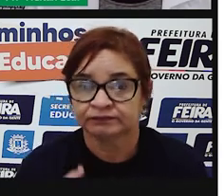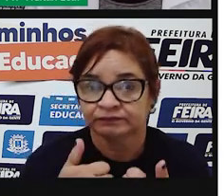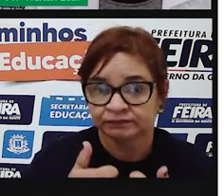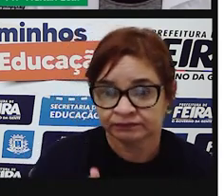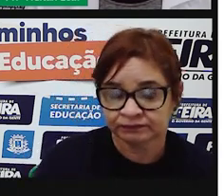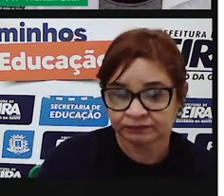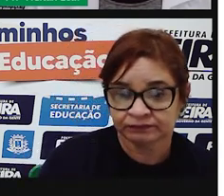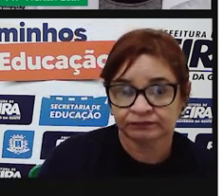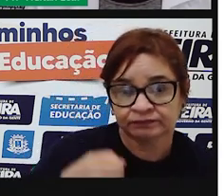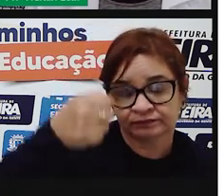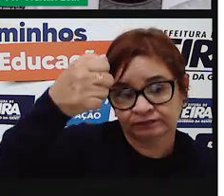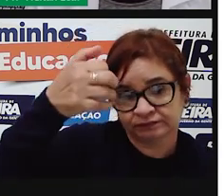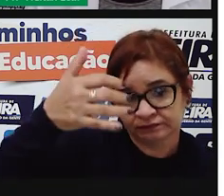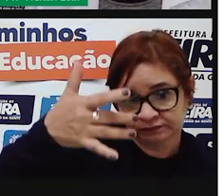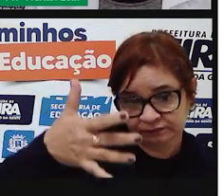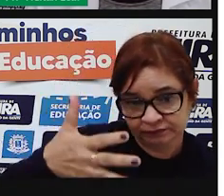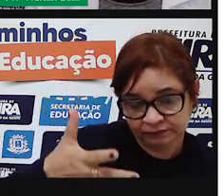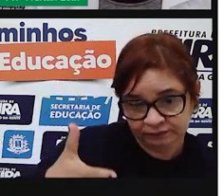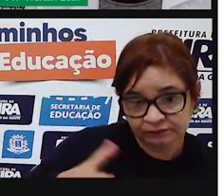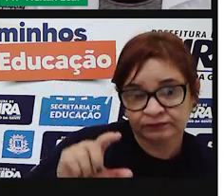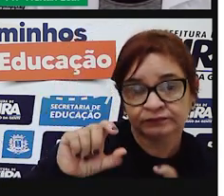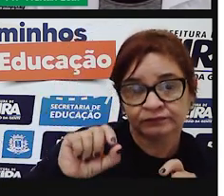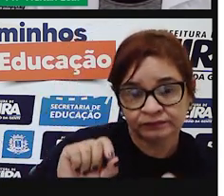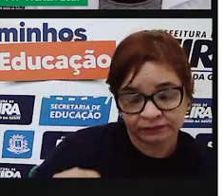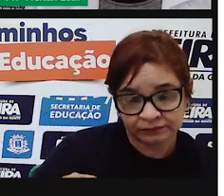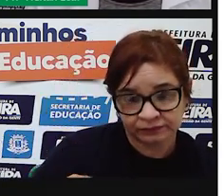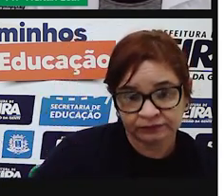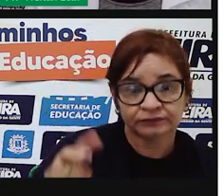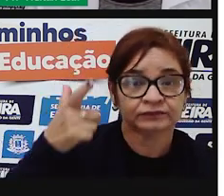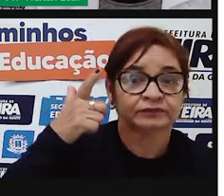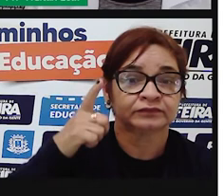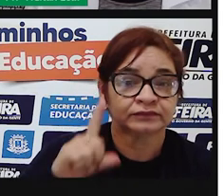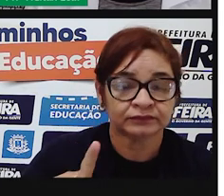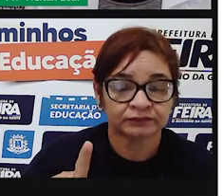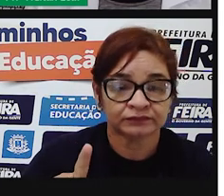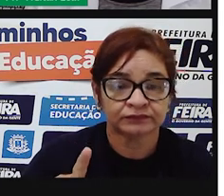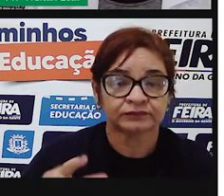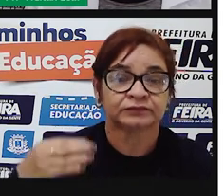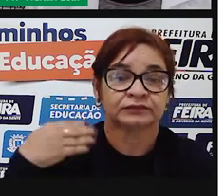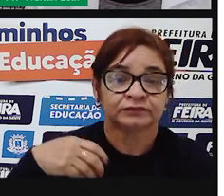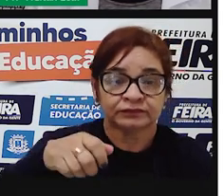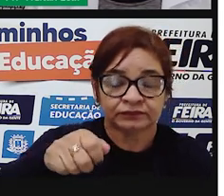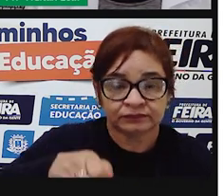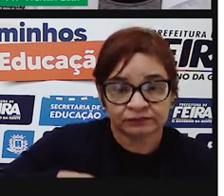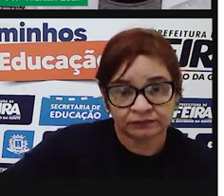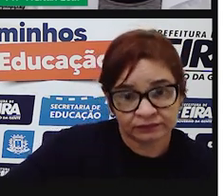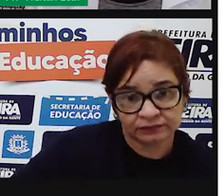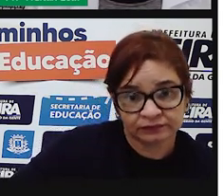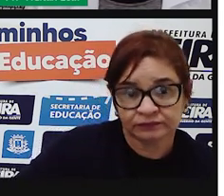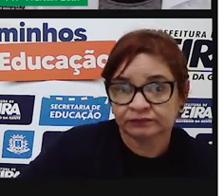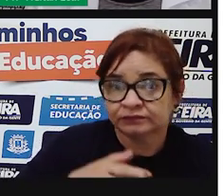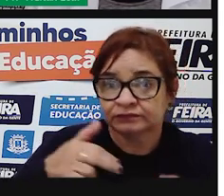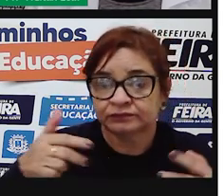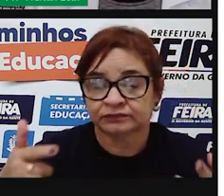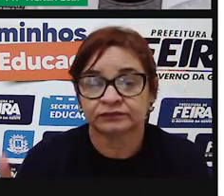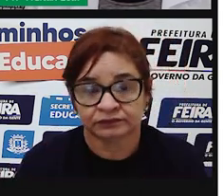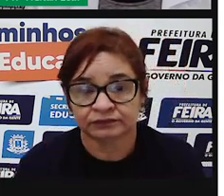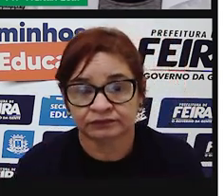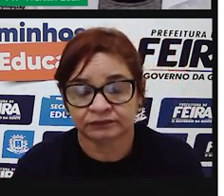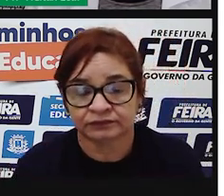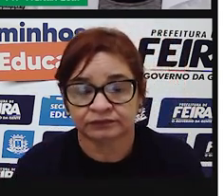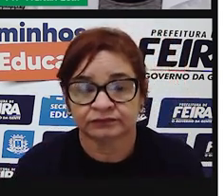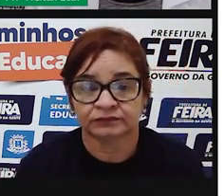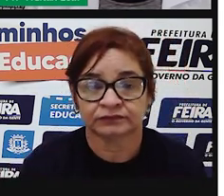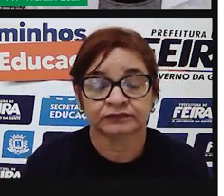enumeração, ou seja, uma sequenciação de coisas, de fatos, de objetos, a